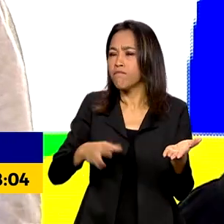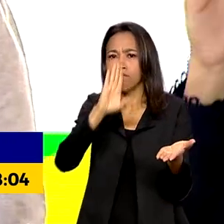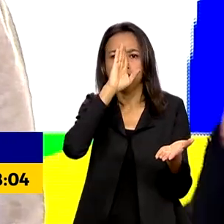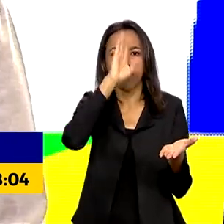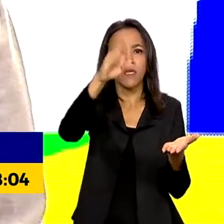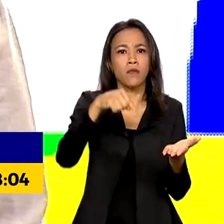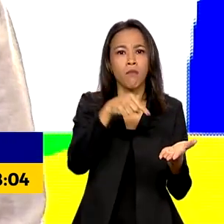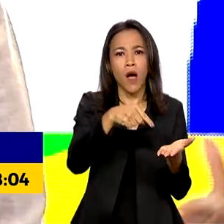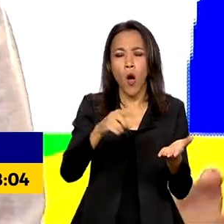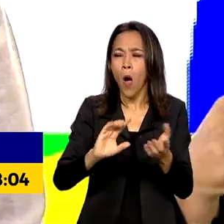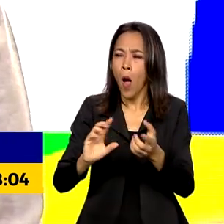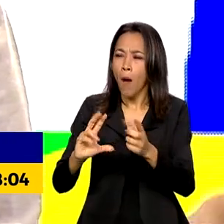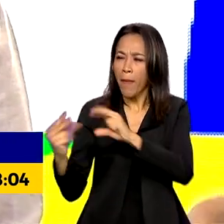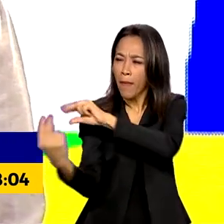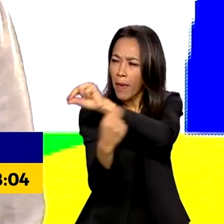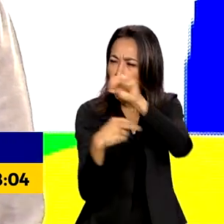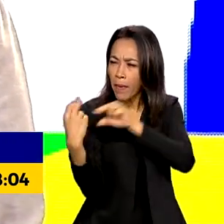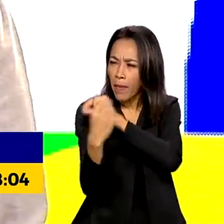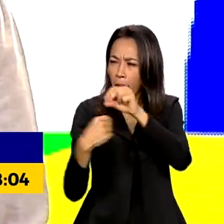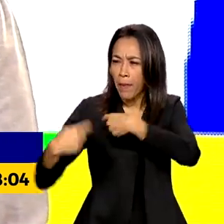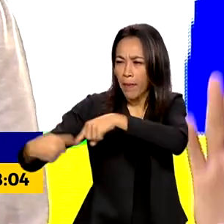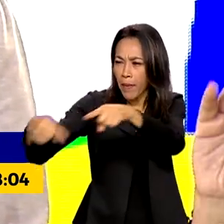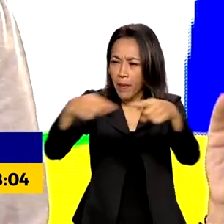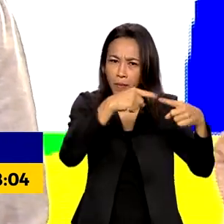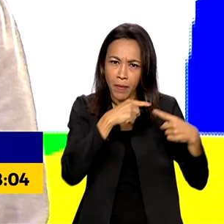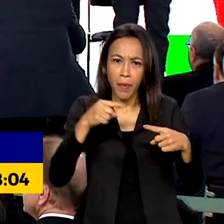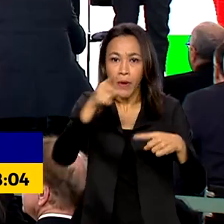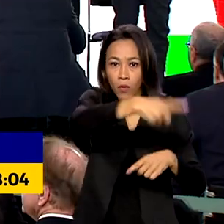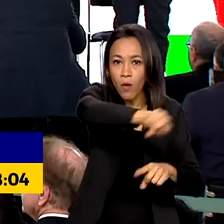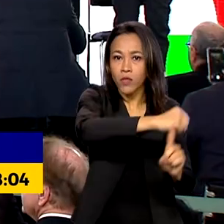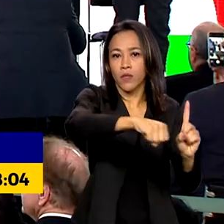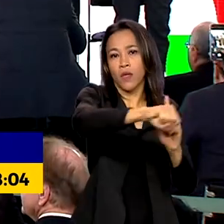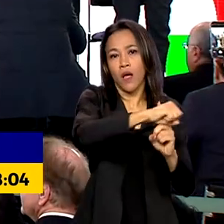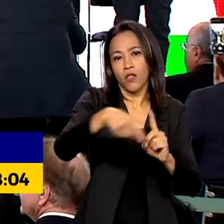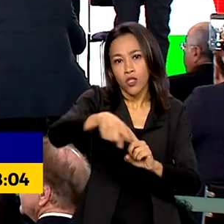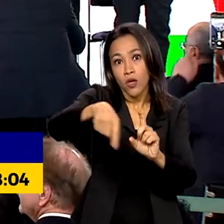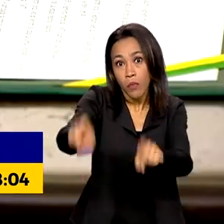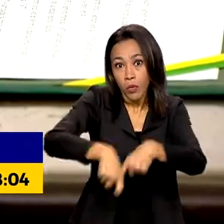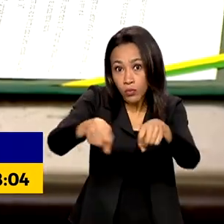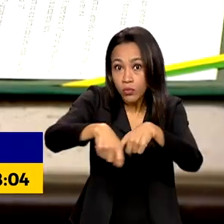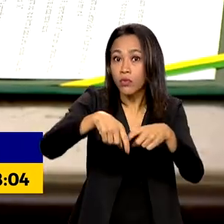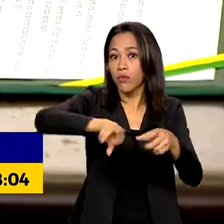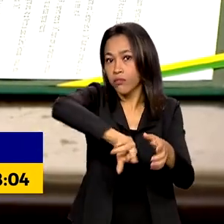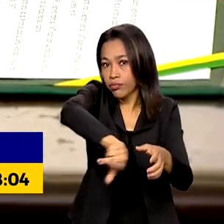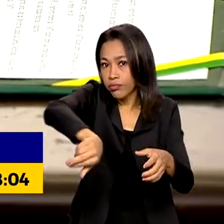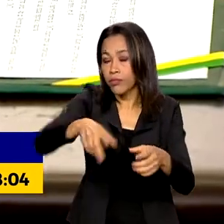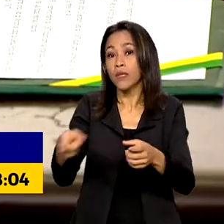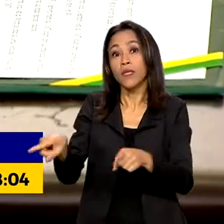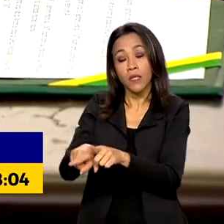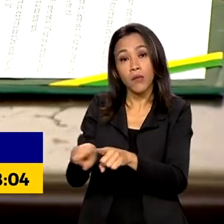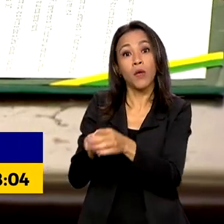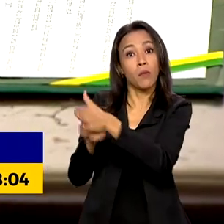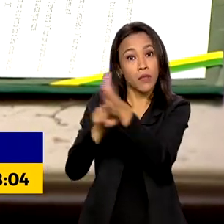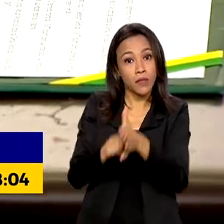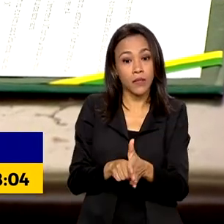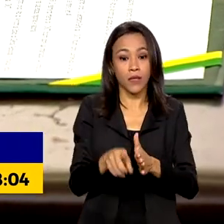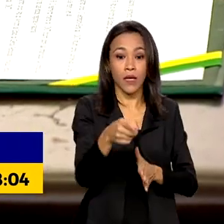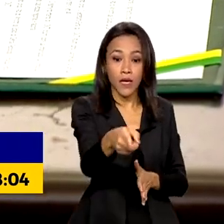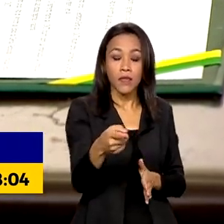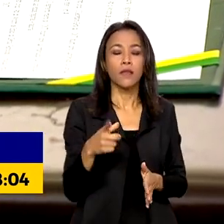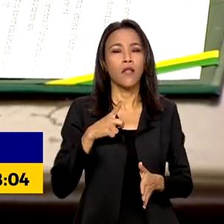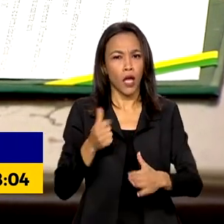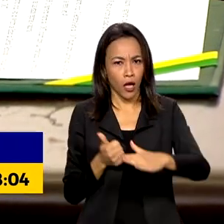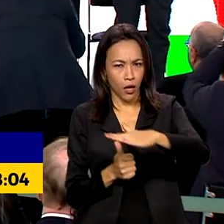debate com a comunidade científica, a sociedade e o setor produtivo. O esforço para alavancar o setor no país inclui um